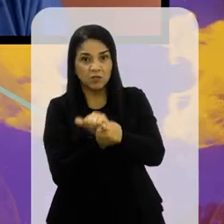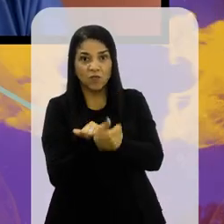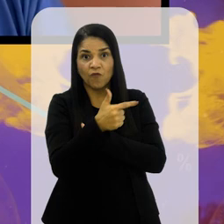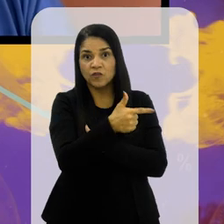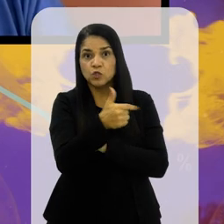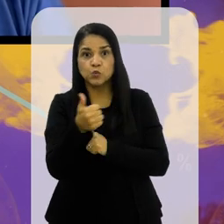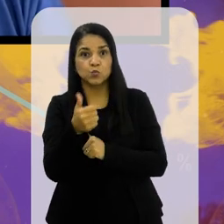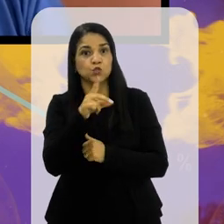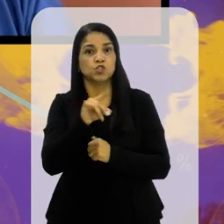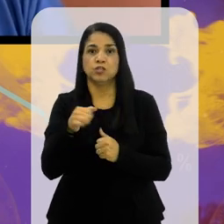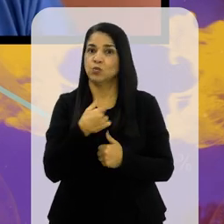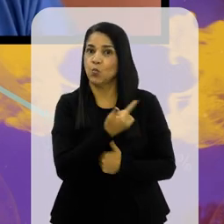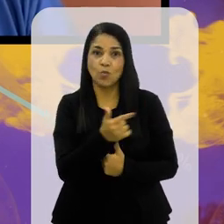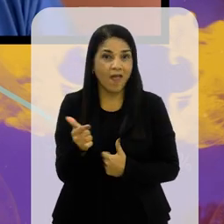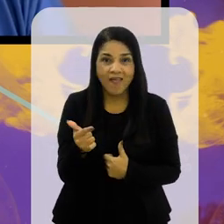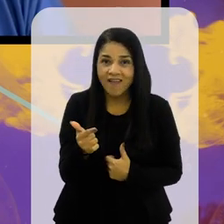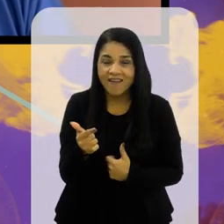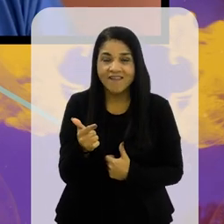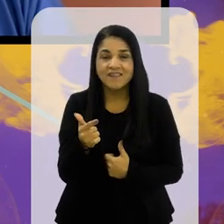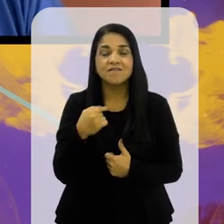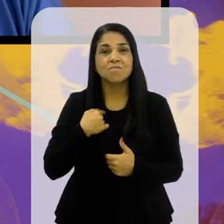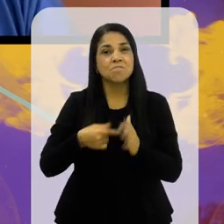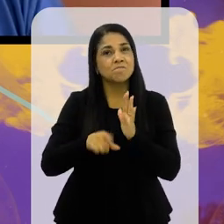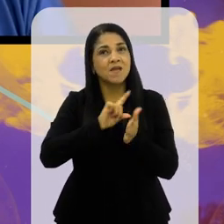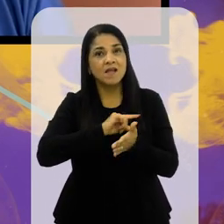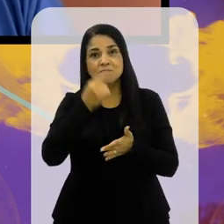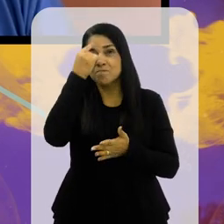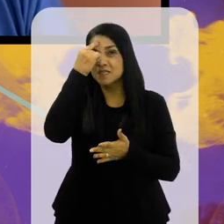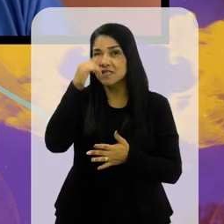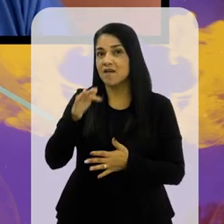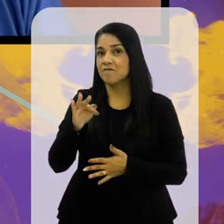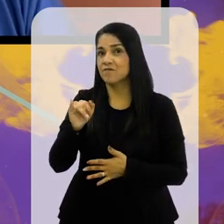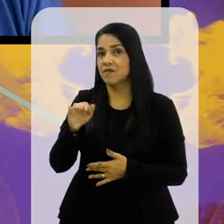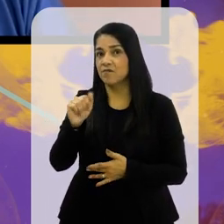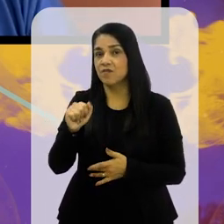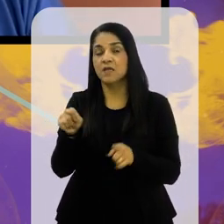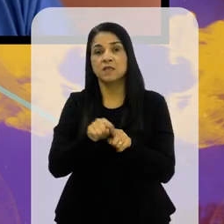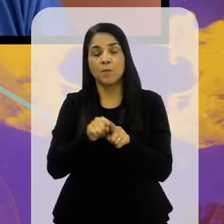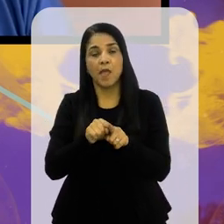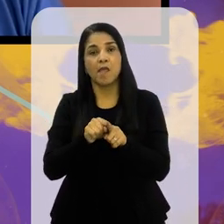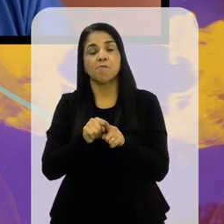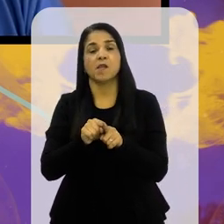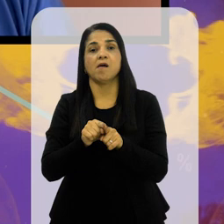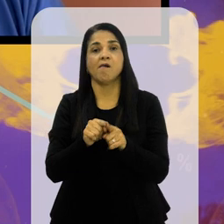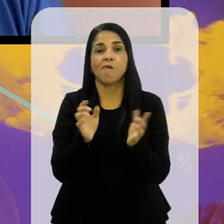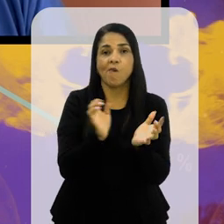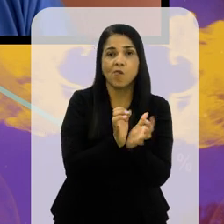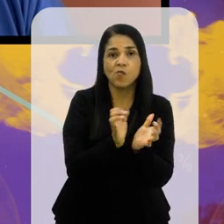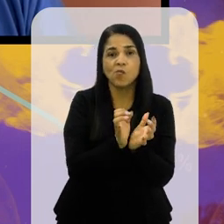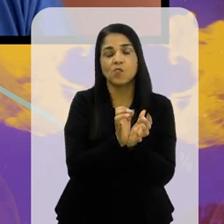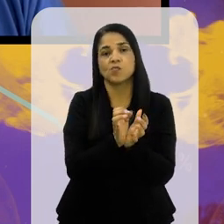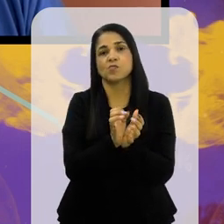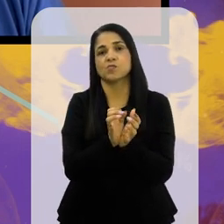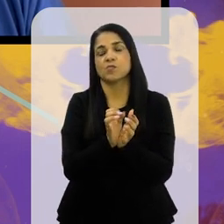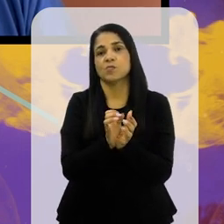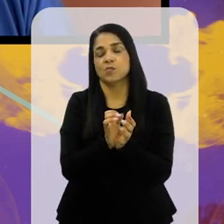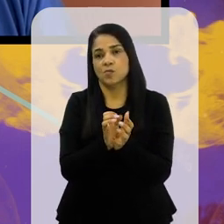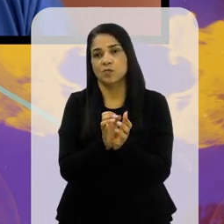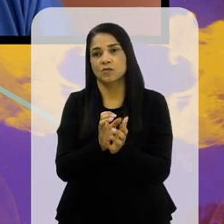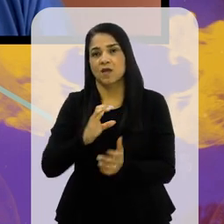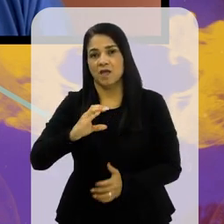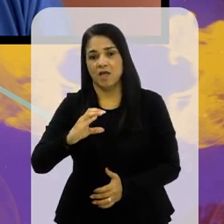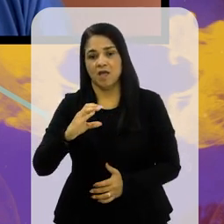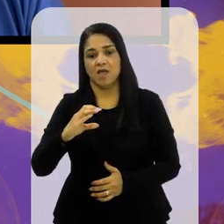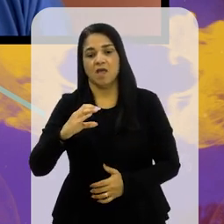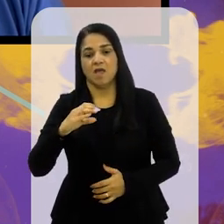Então, eu acho que isso já deveria ser, já deveria ter sido pensado pela FIFA e pela Confederação Sul-Americana. O Flamengo foi jogar